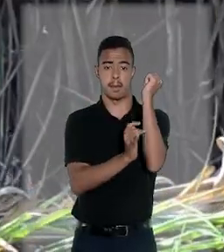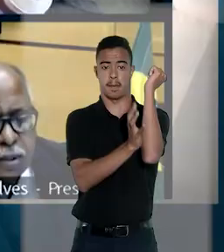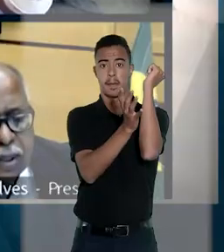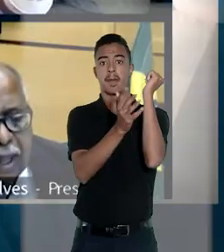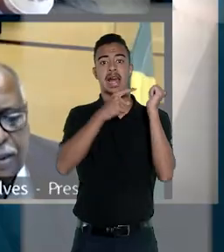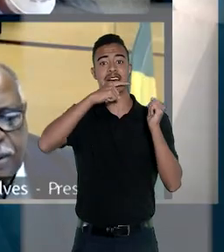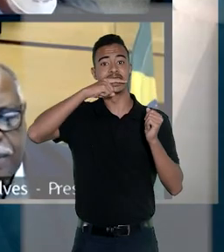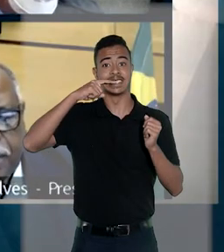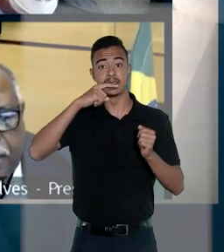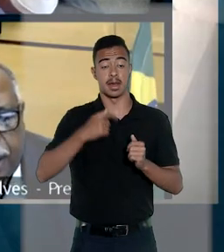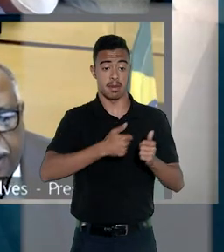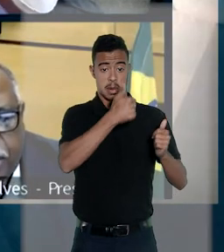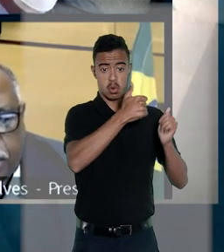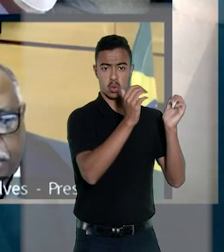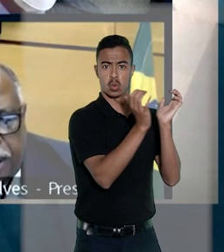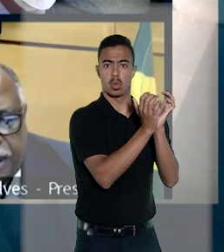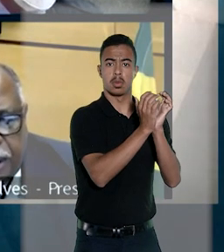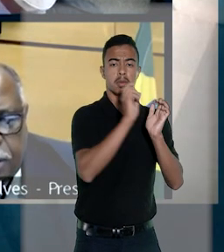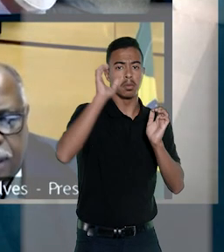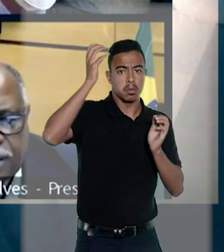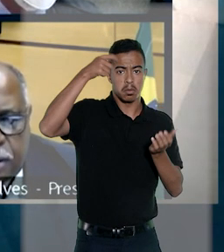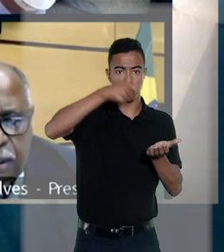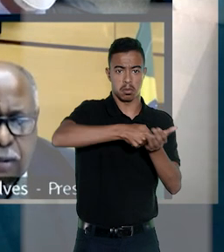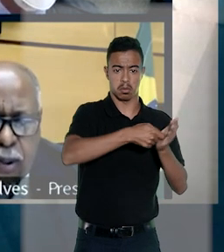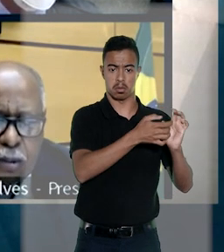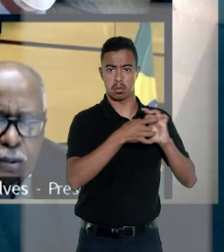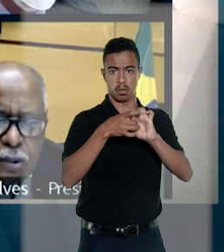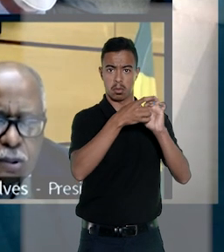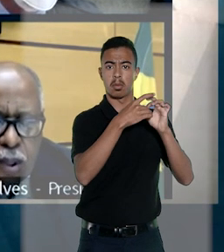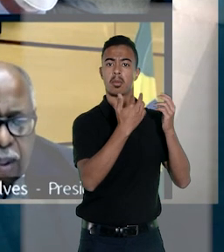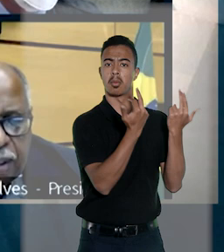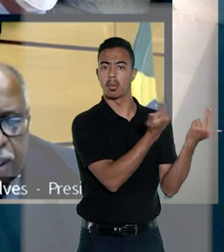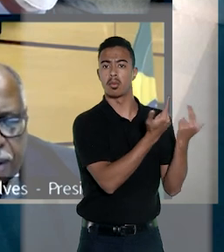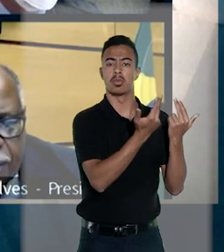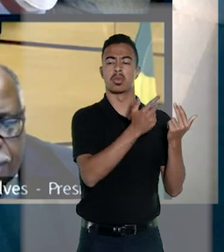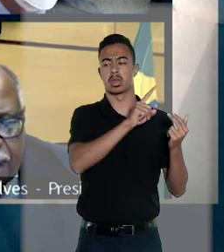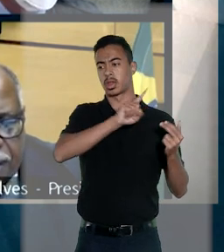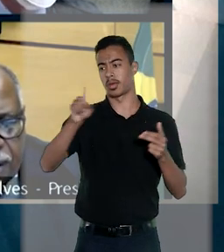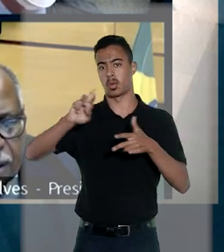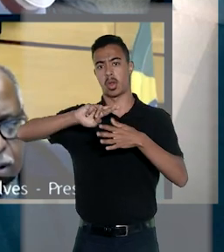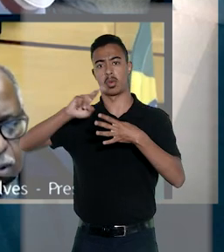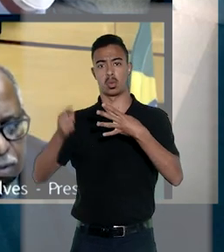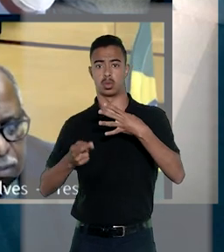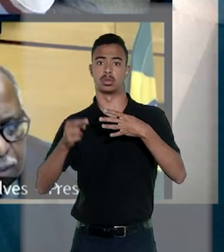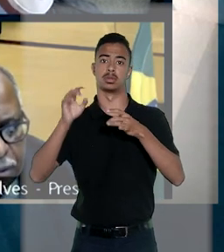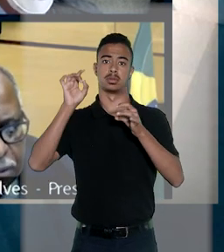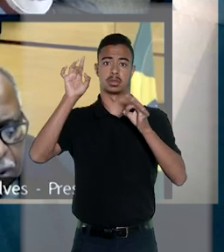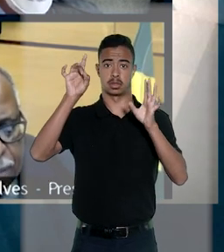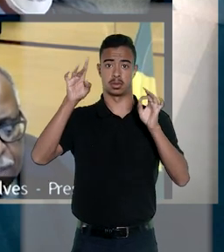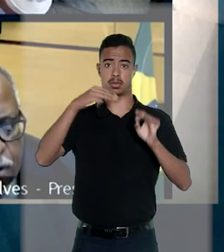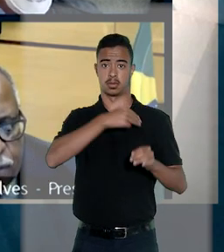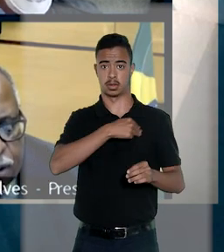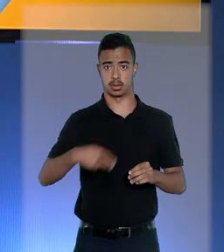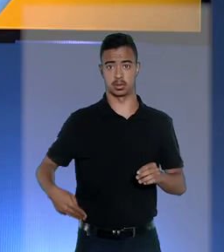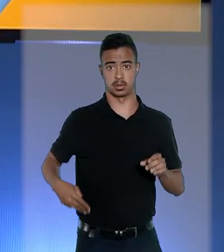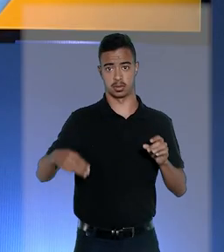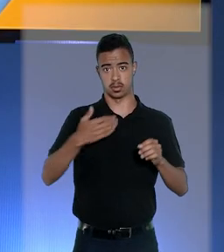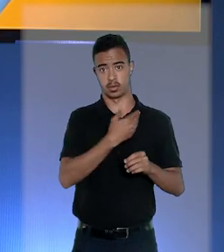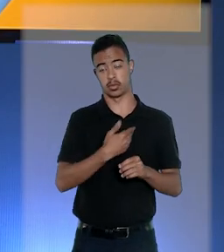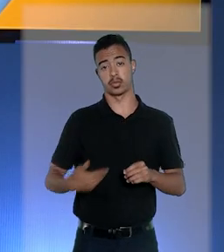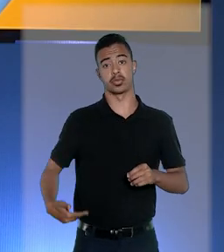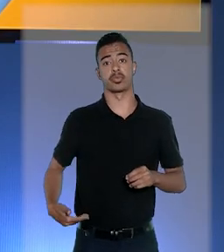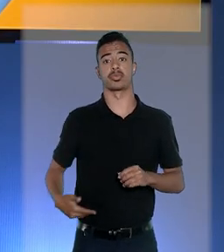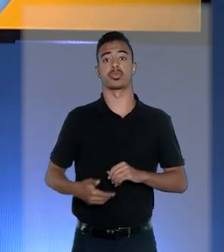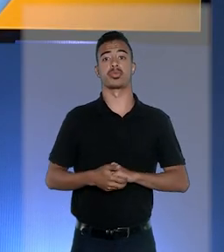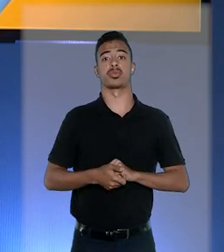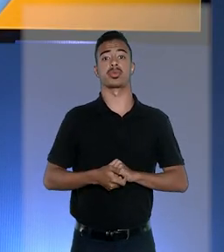palha. Desta forma, a primeira turma, por unanimidade, negou o provimento ao recurso especial do Ministério Público. E os